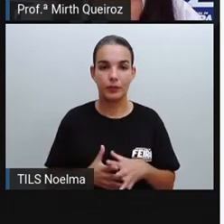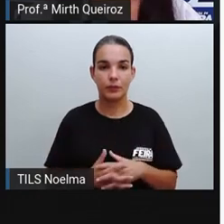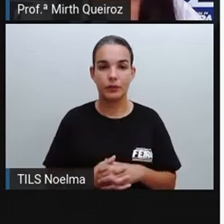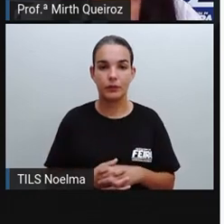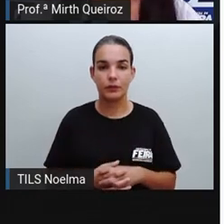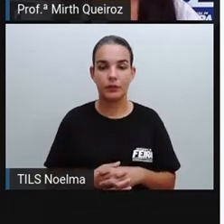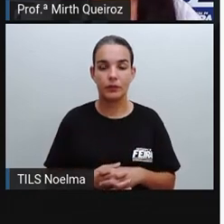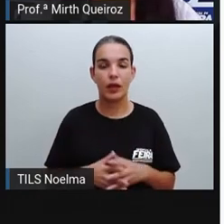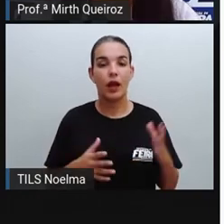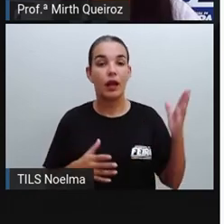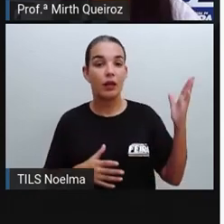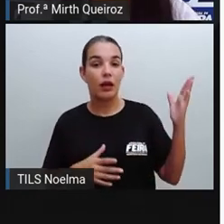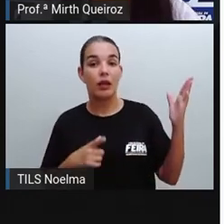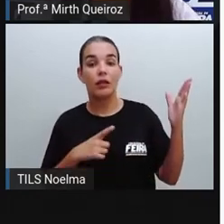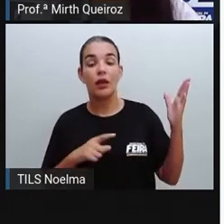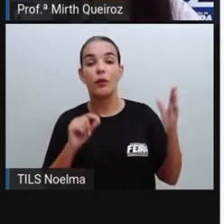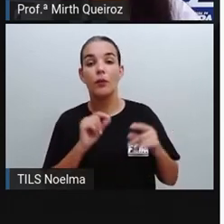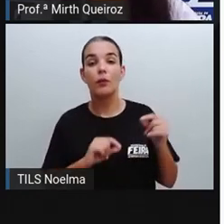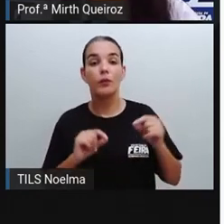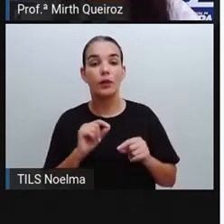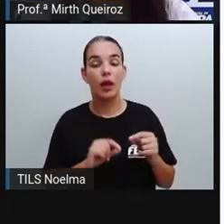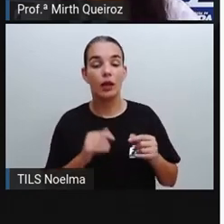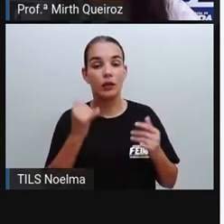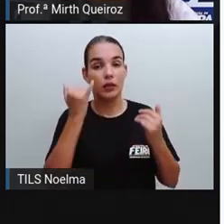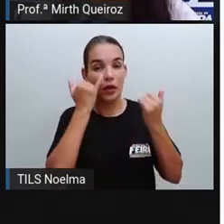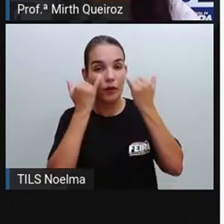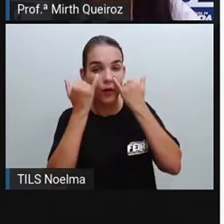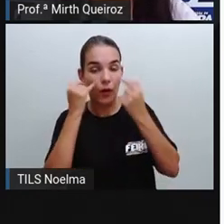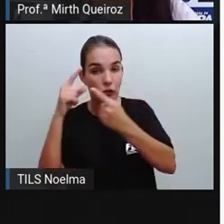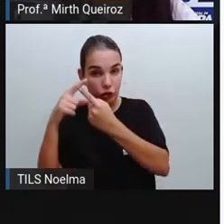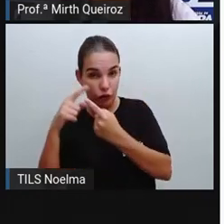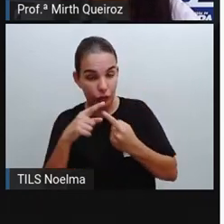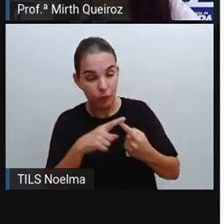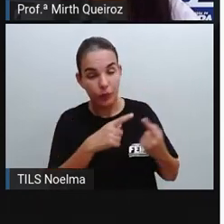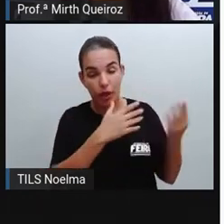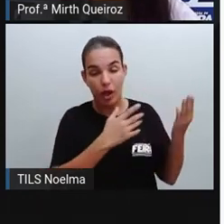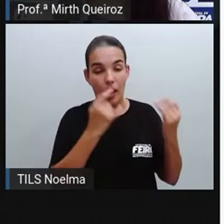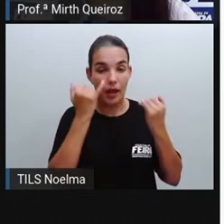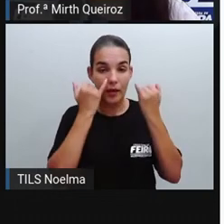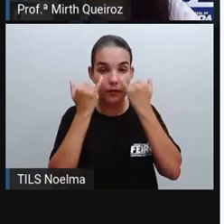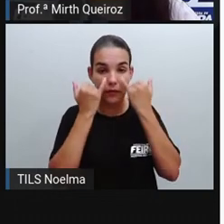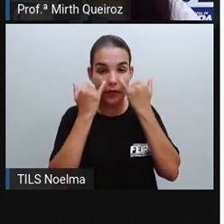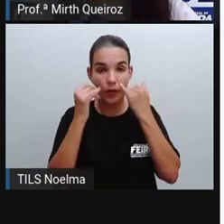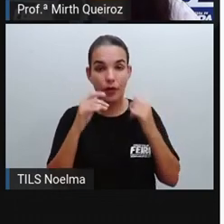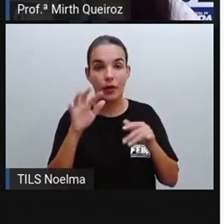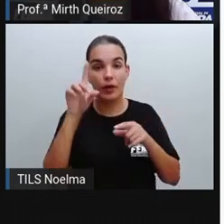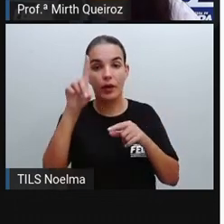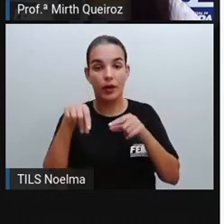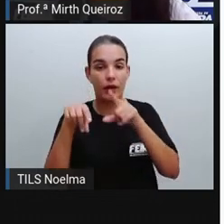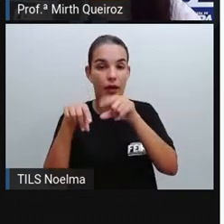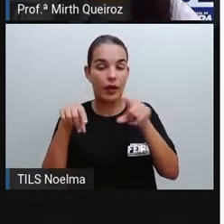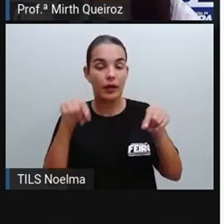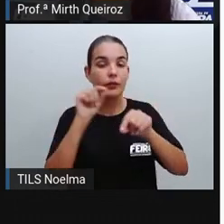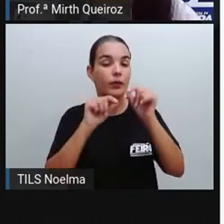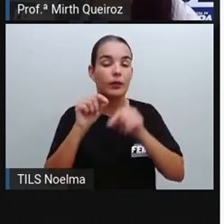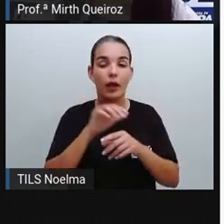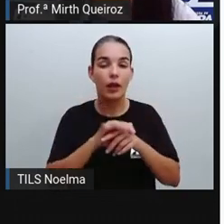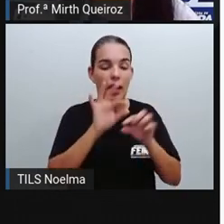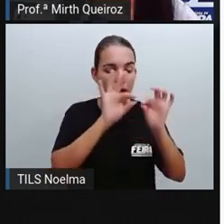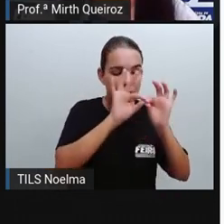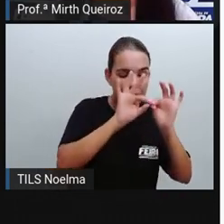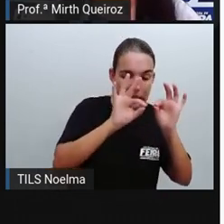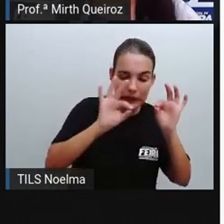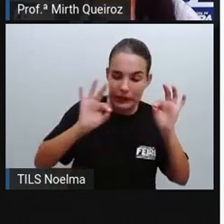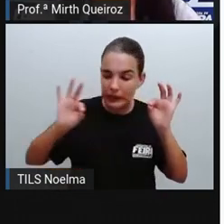Temos o infográfico, um dos tipos de infográfico, infográfico linha do tempo, como o próprio nome diz, forma-se uma linha